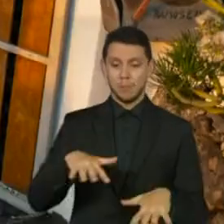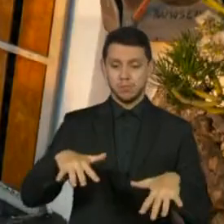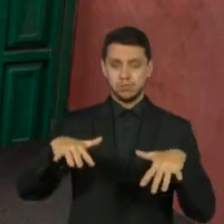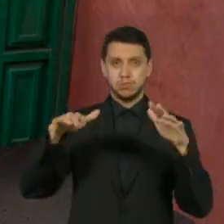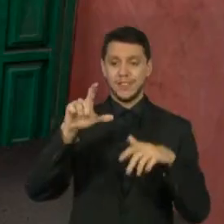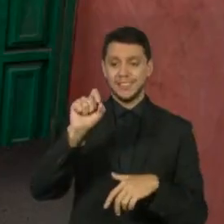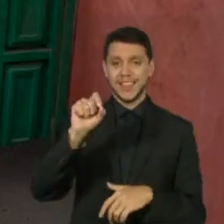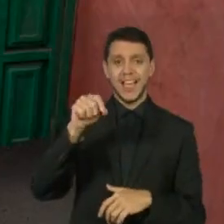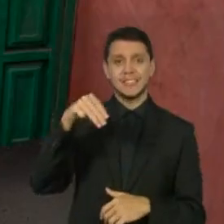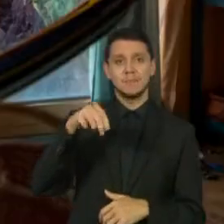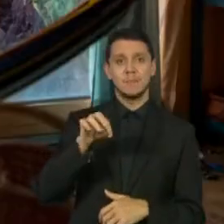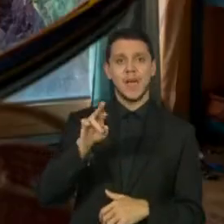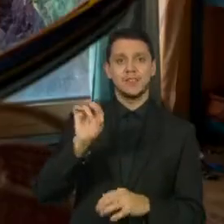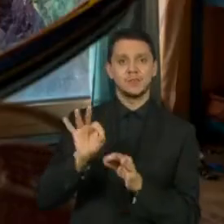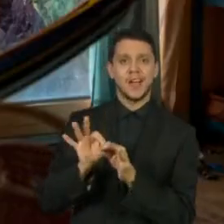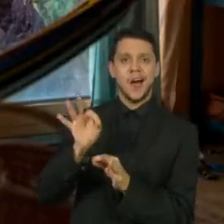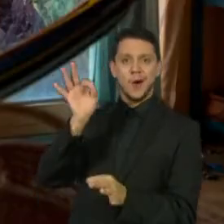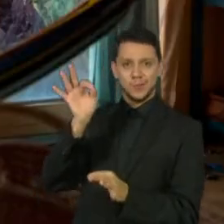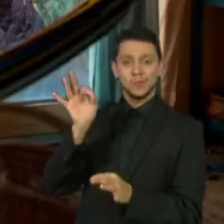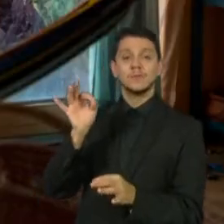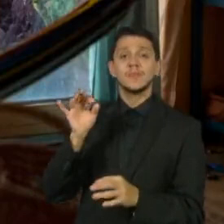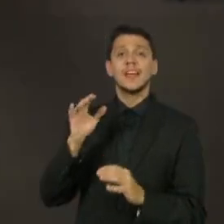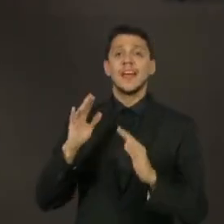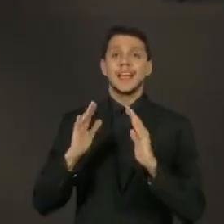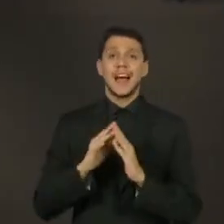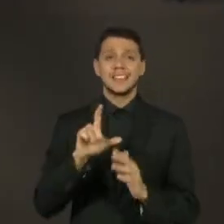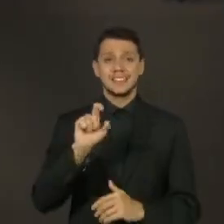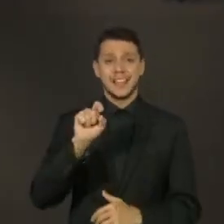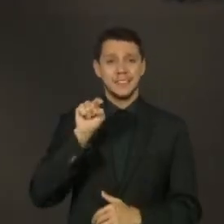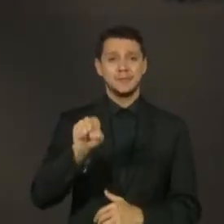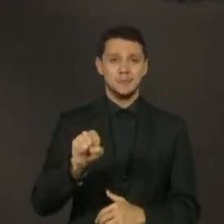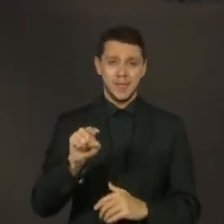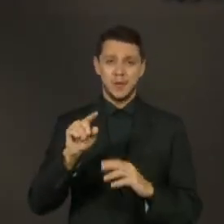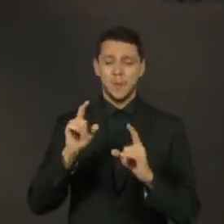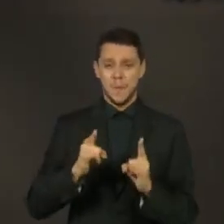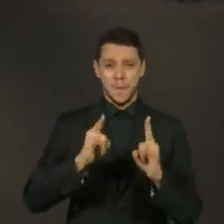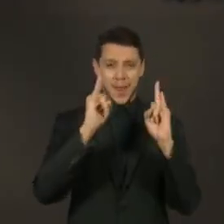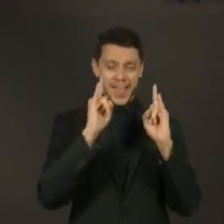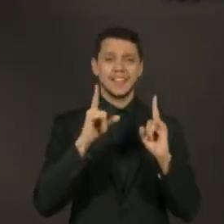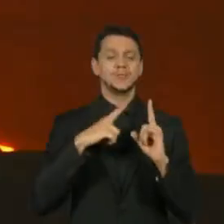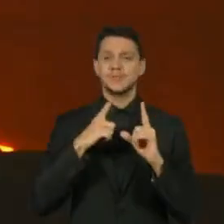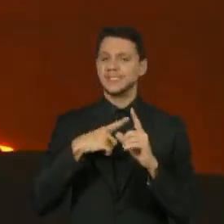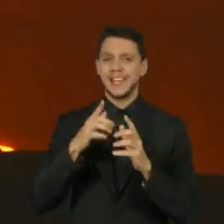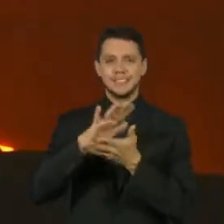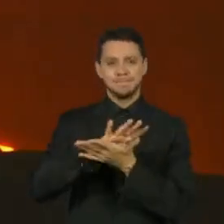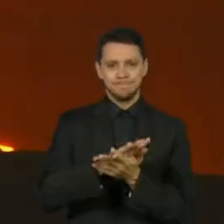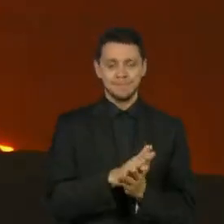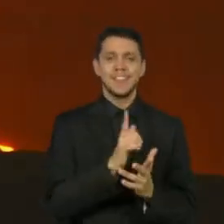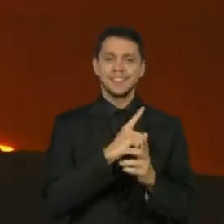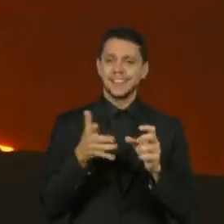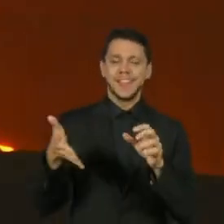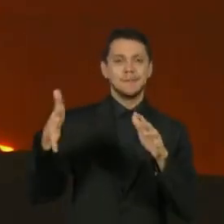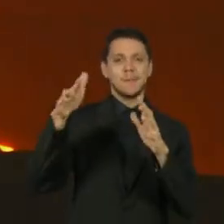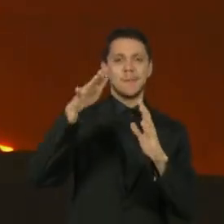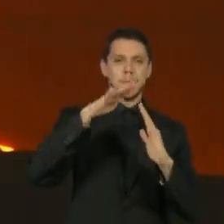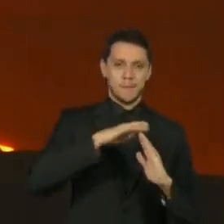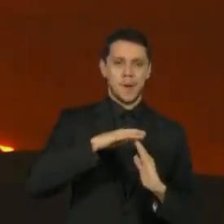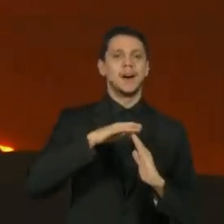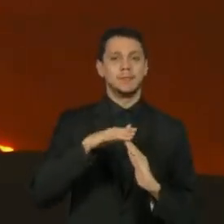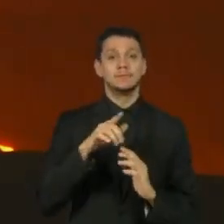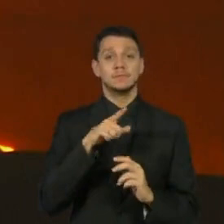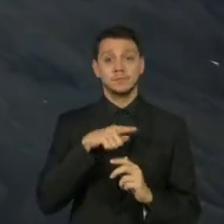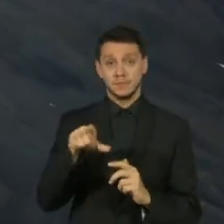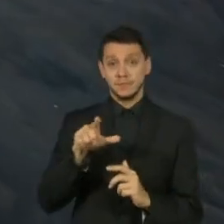Das mais de 2 mil casas e prédios destruídos, boa parte foi totalmente encoberta. A lava já atinge um